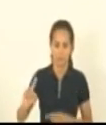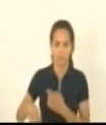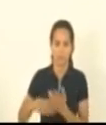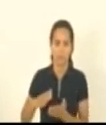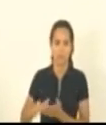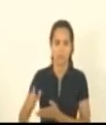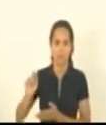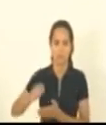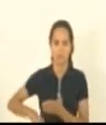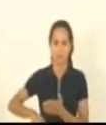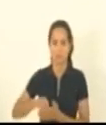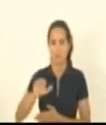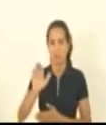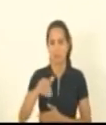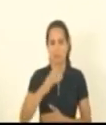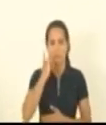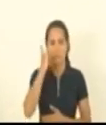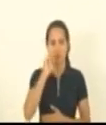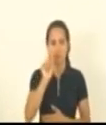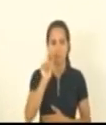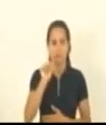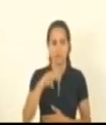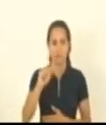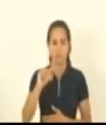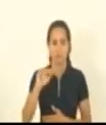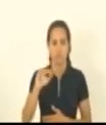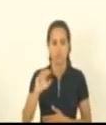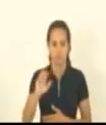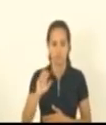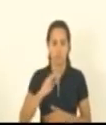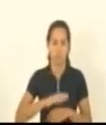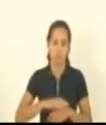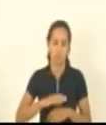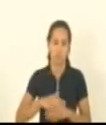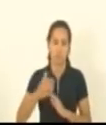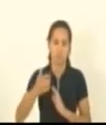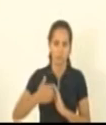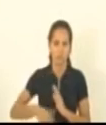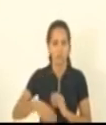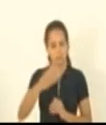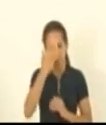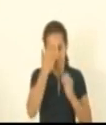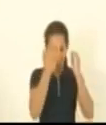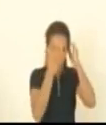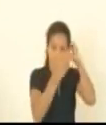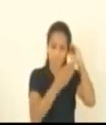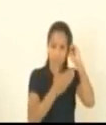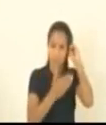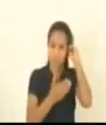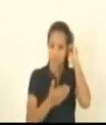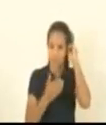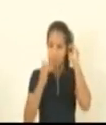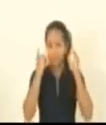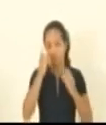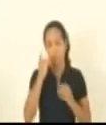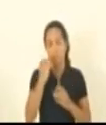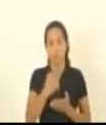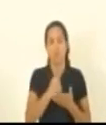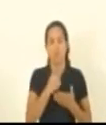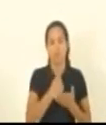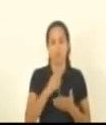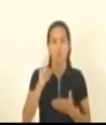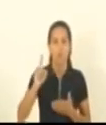ouça o deputado Gandini autor da matéria só para justificar agradecer os deputados pelo apoio dizer que essa é uma